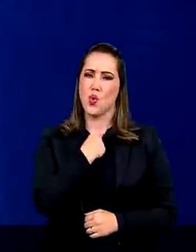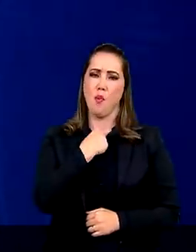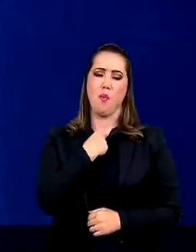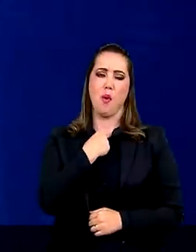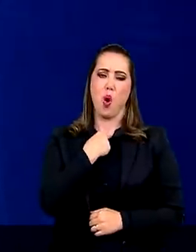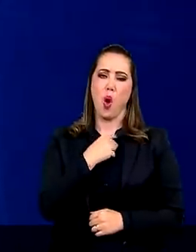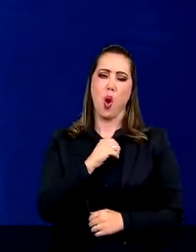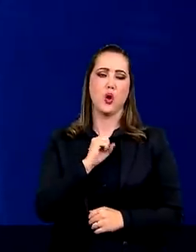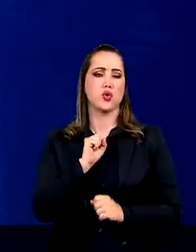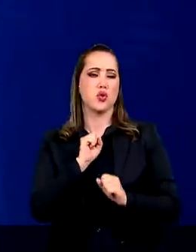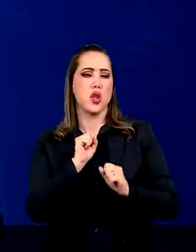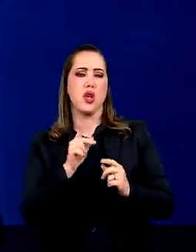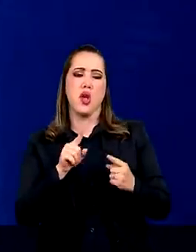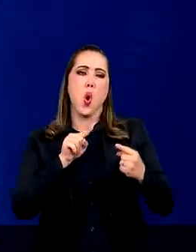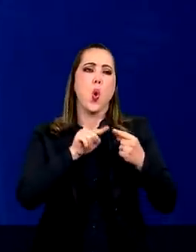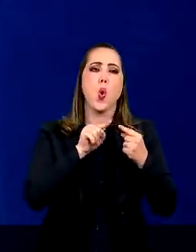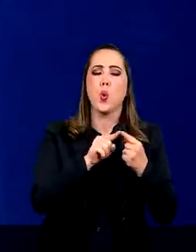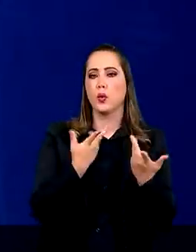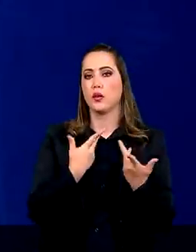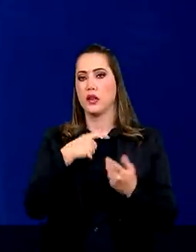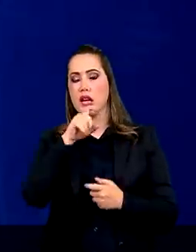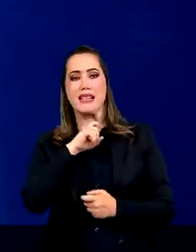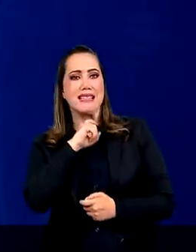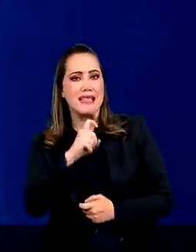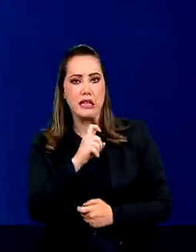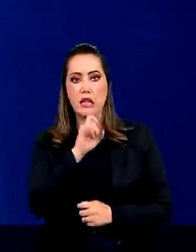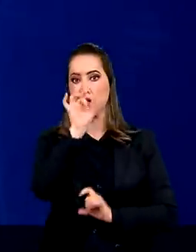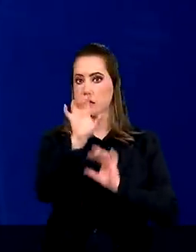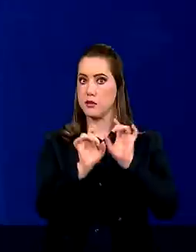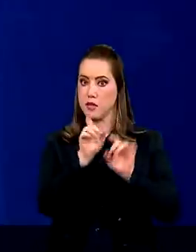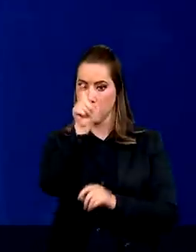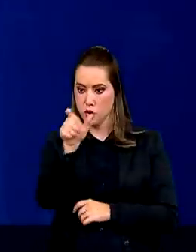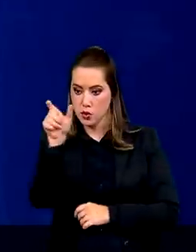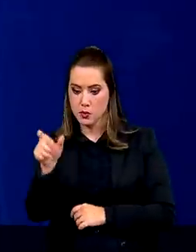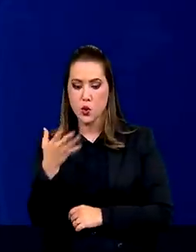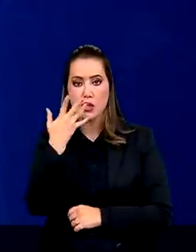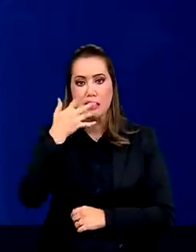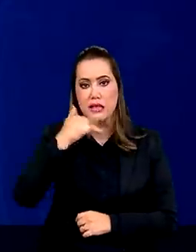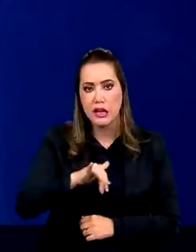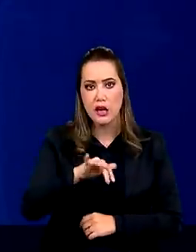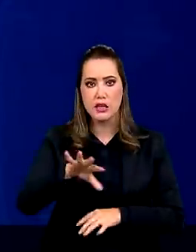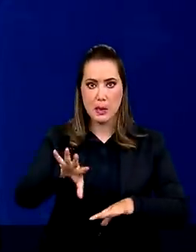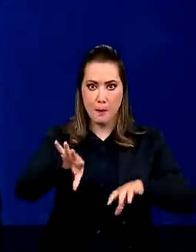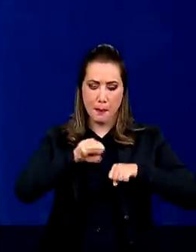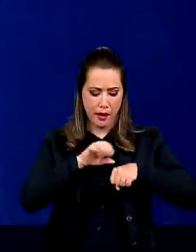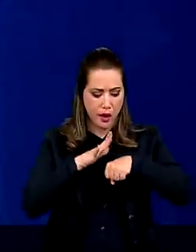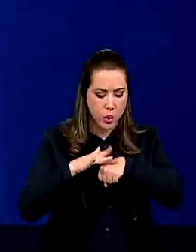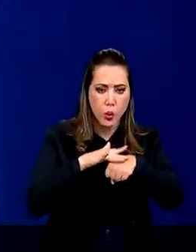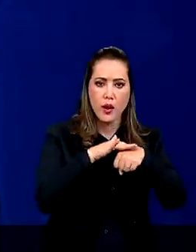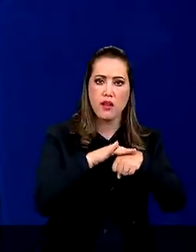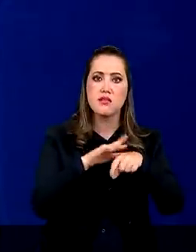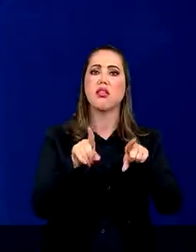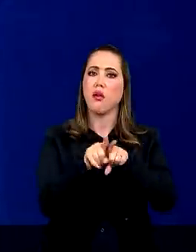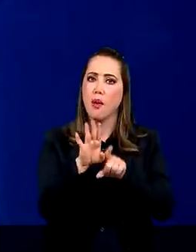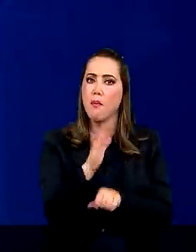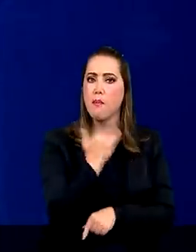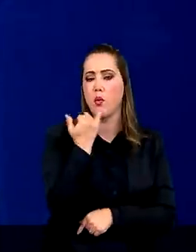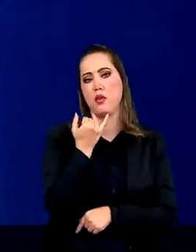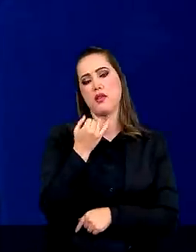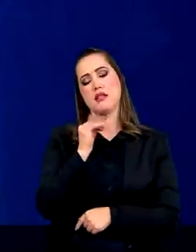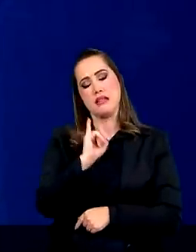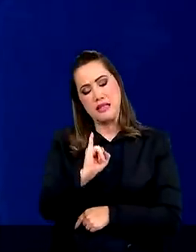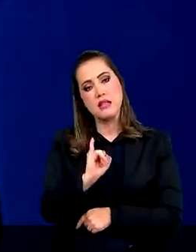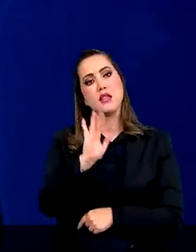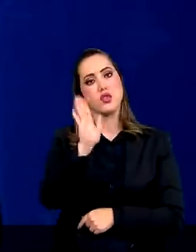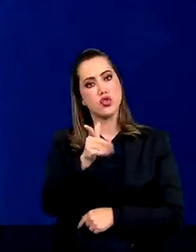aceitar que ninguém, especialmente as nossas crianças, adoeçam e morram de doenças para as quais